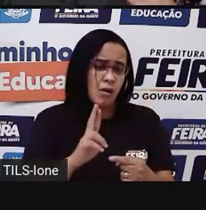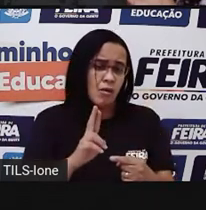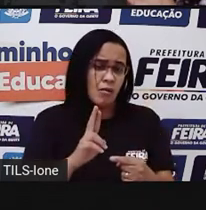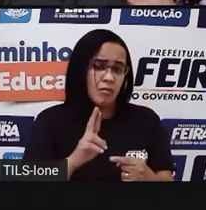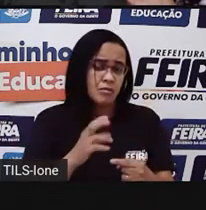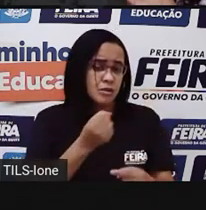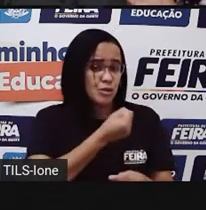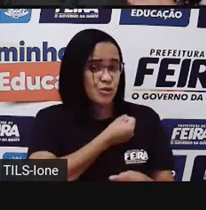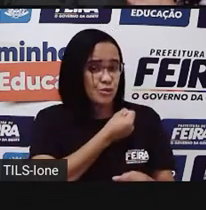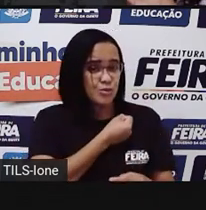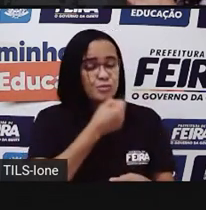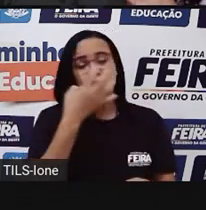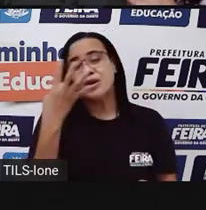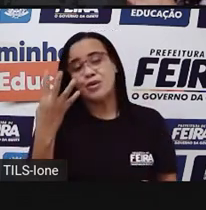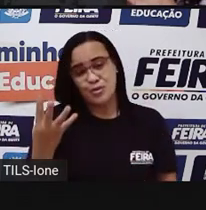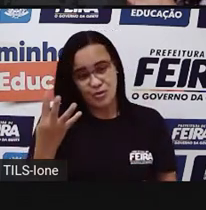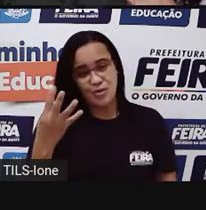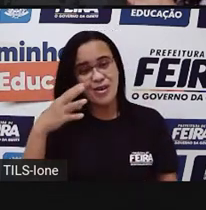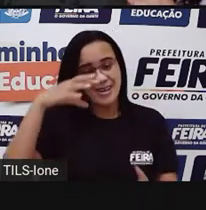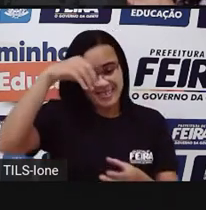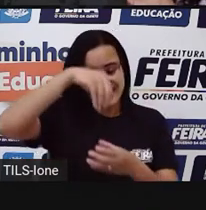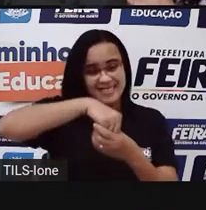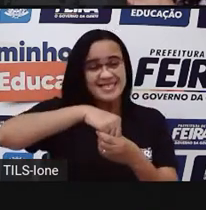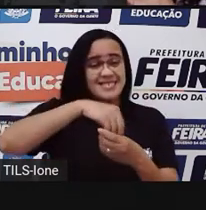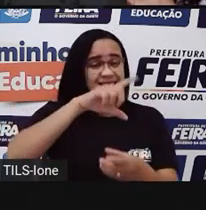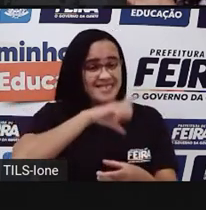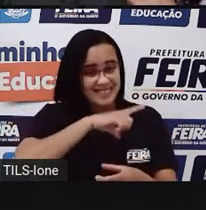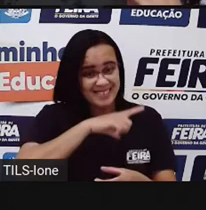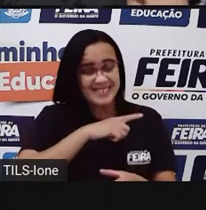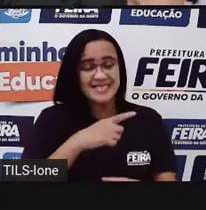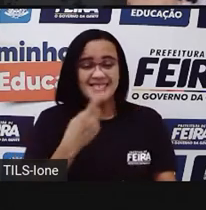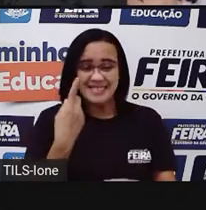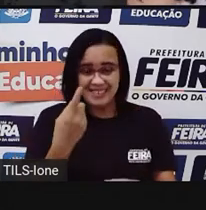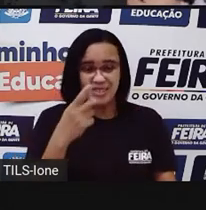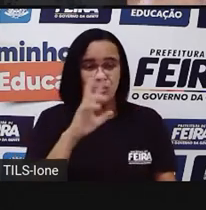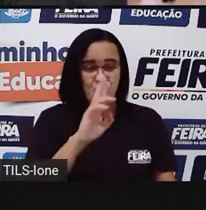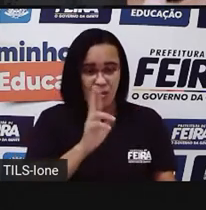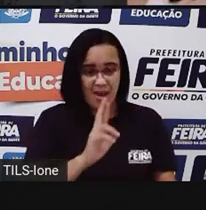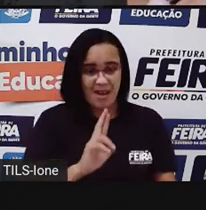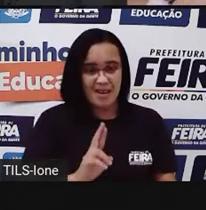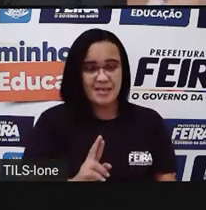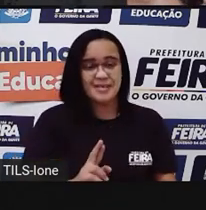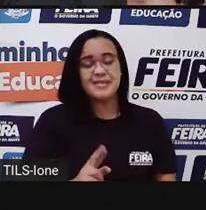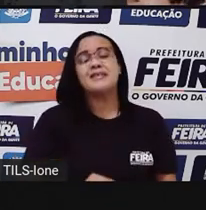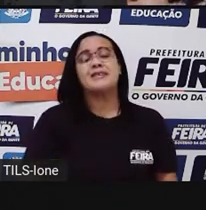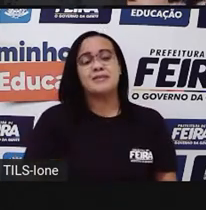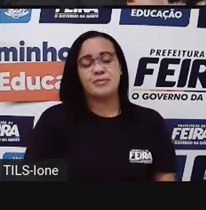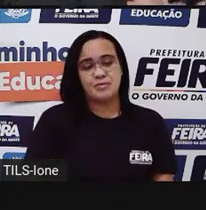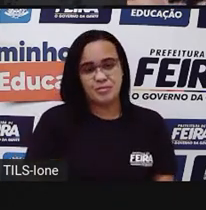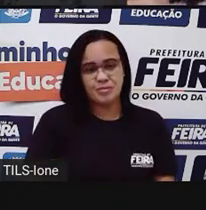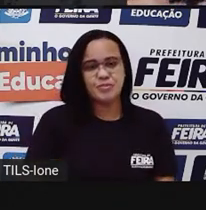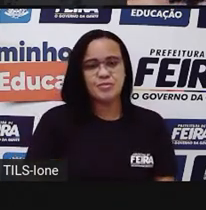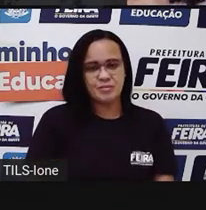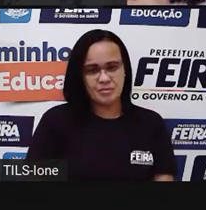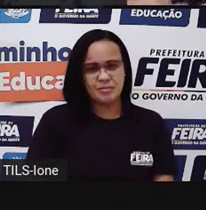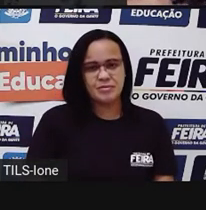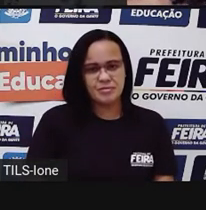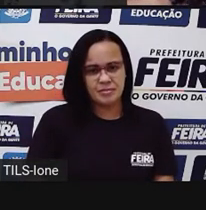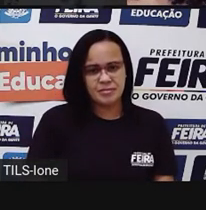4. Esse aqui, ó. Esse pote tem 1 real. Tá bom?